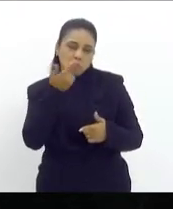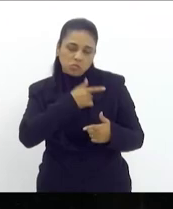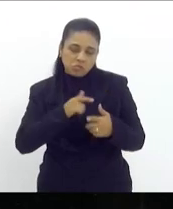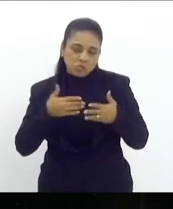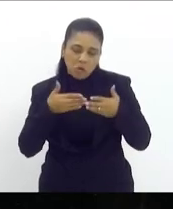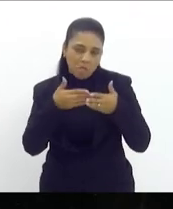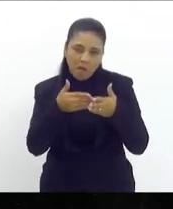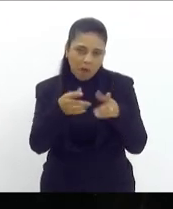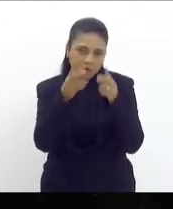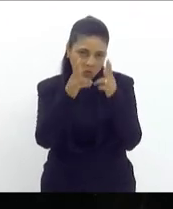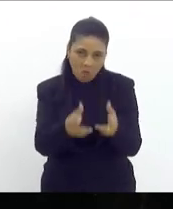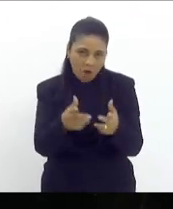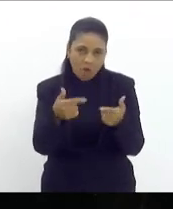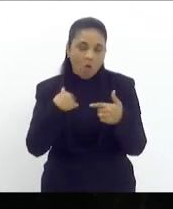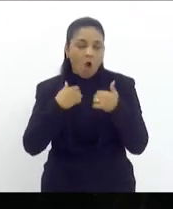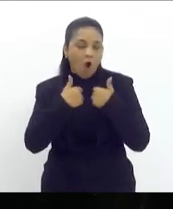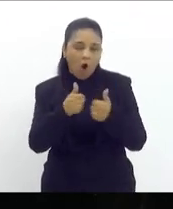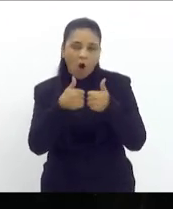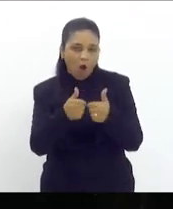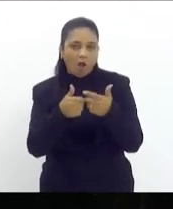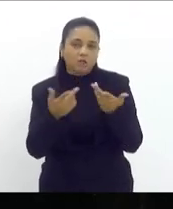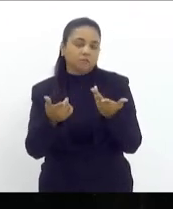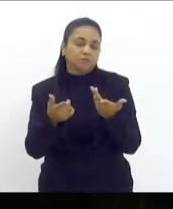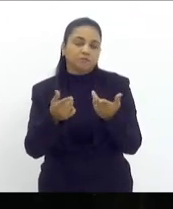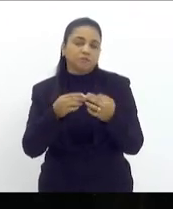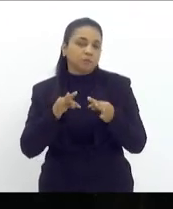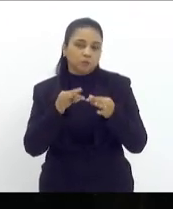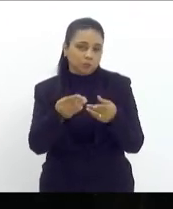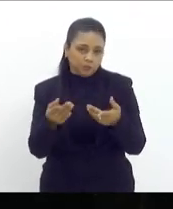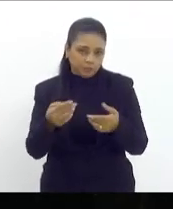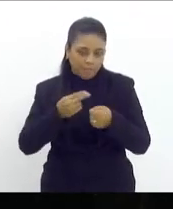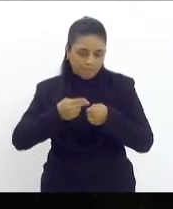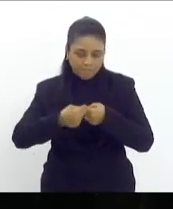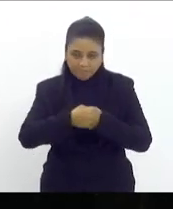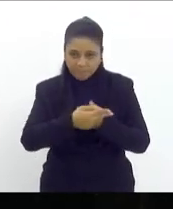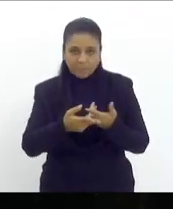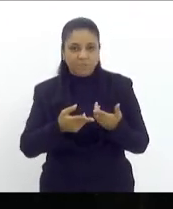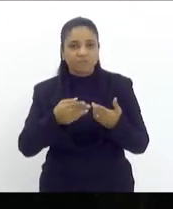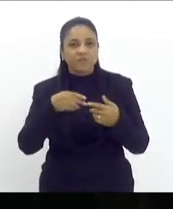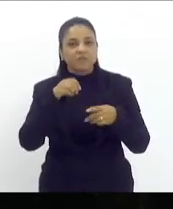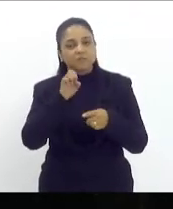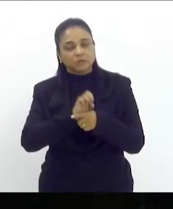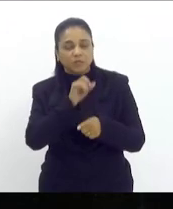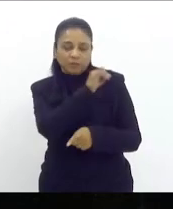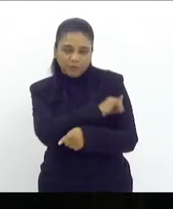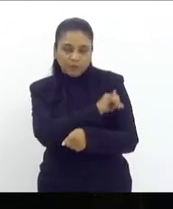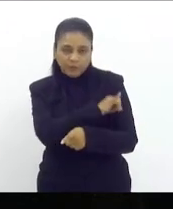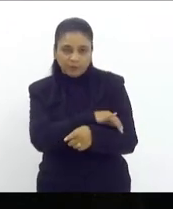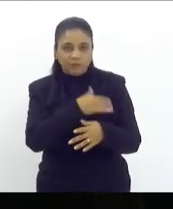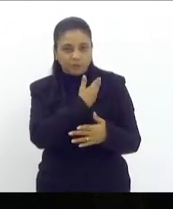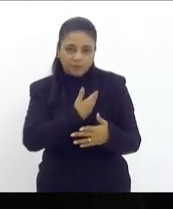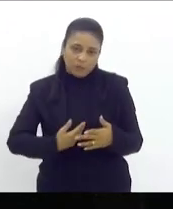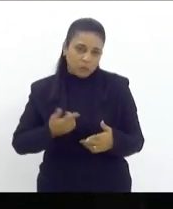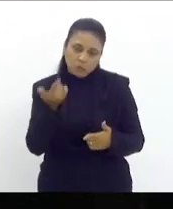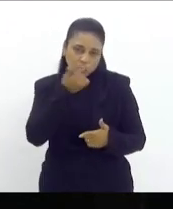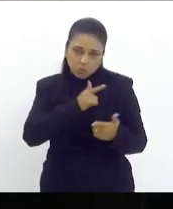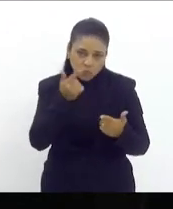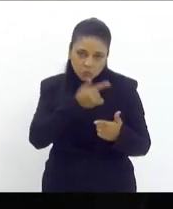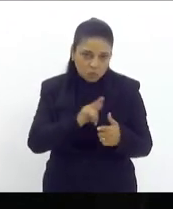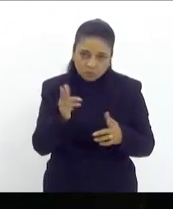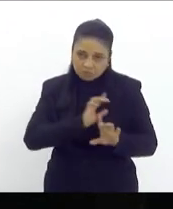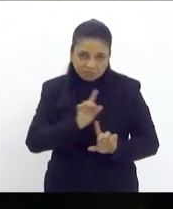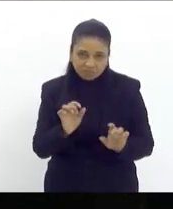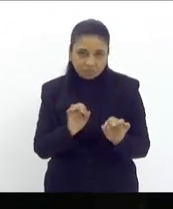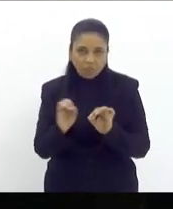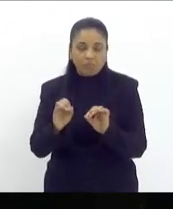faz do transporte por ônibus intermunicipal como não faz em várias coisas no estado do Rio de Janeiro e a gente percebe ali o quanto que o